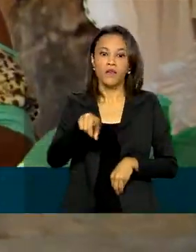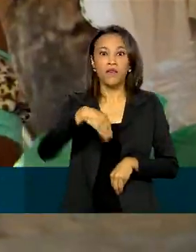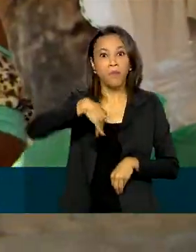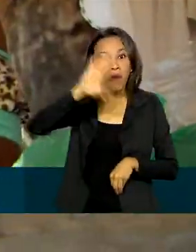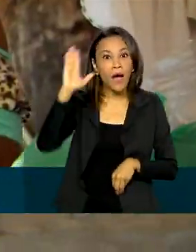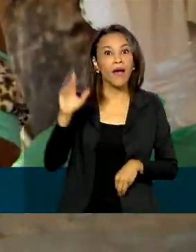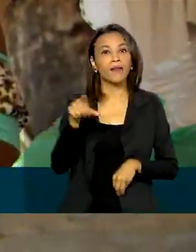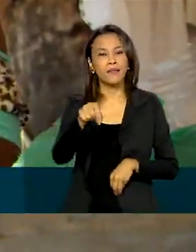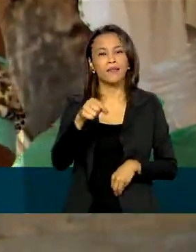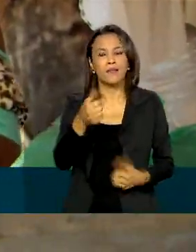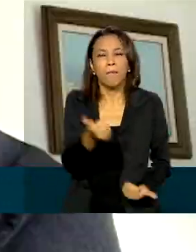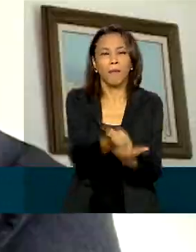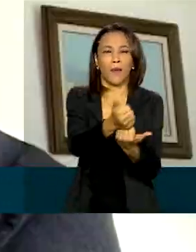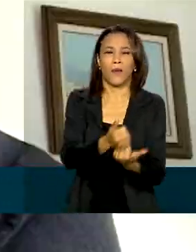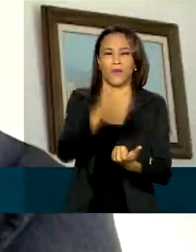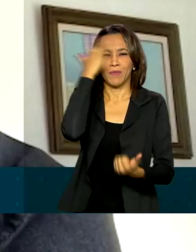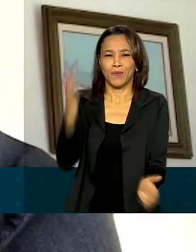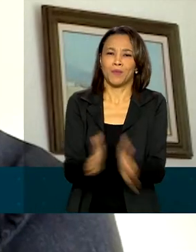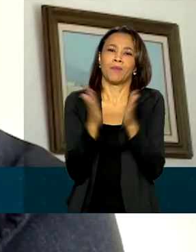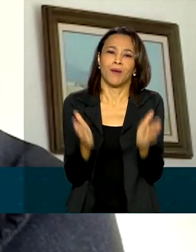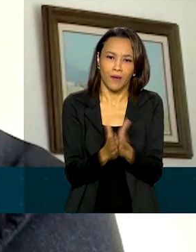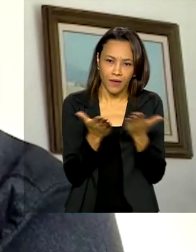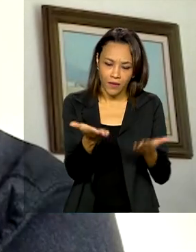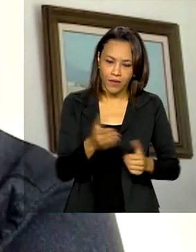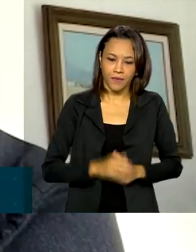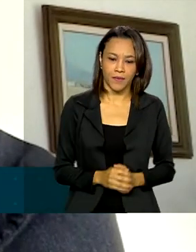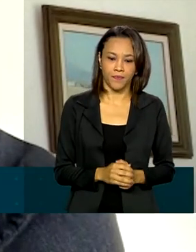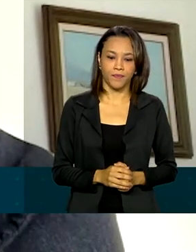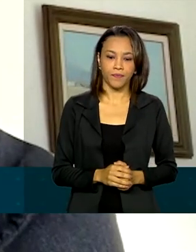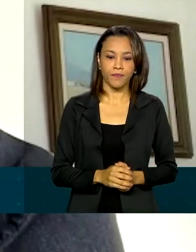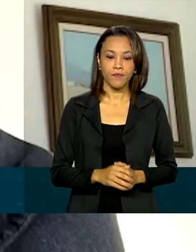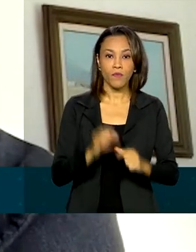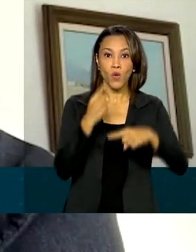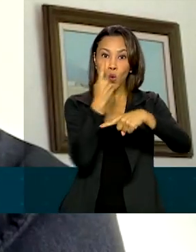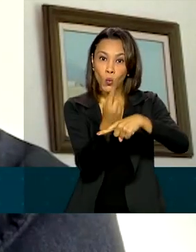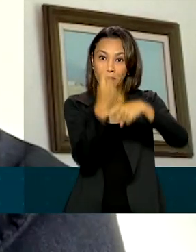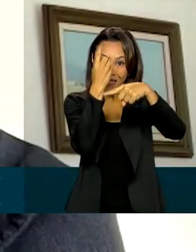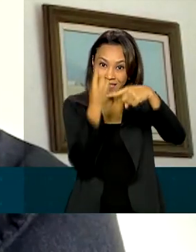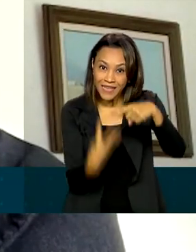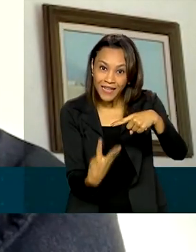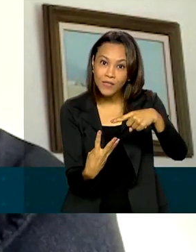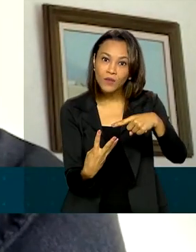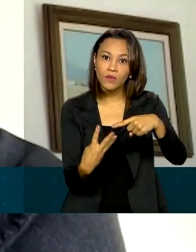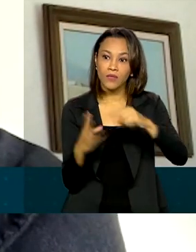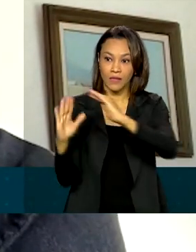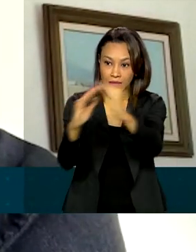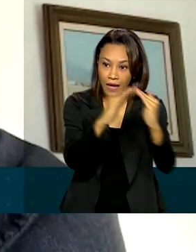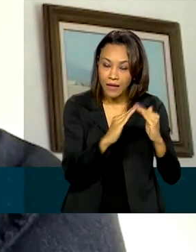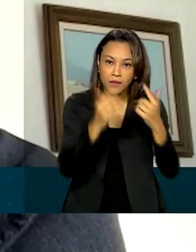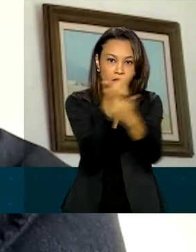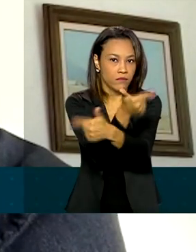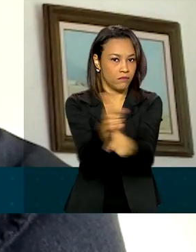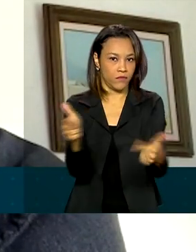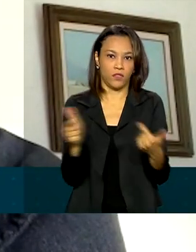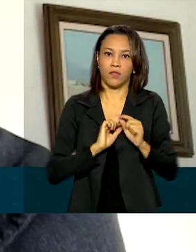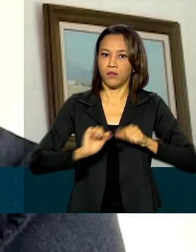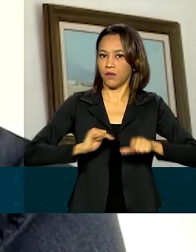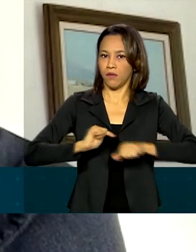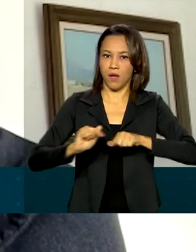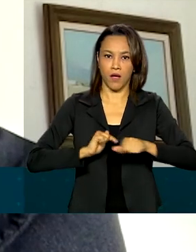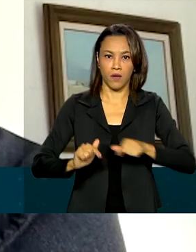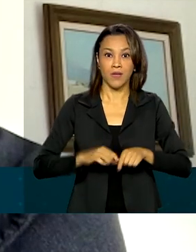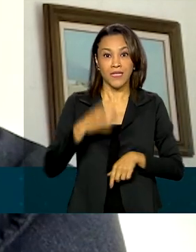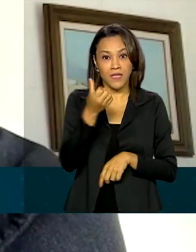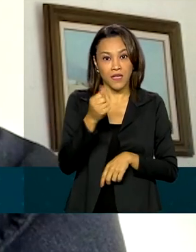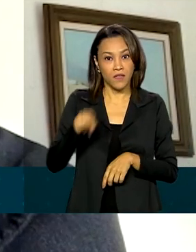domicílios de baixa renda. Em maio, quase um terço dos domicílios não tinham nenhuma renda no trabalho. 6,5%